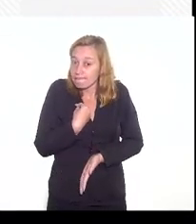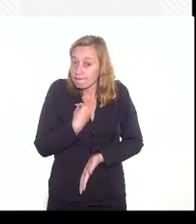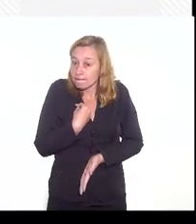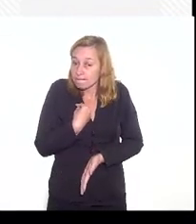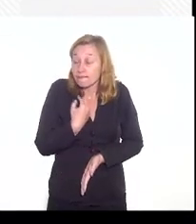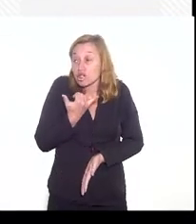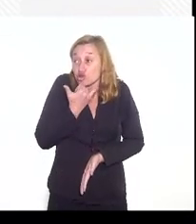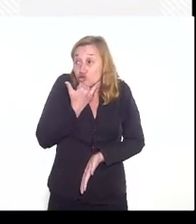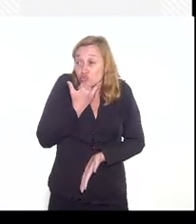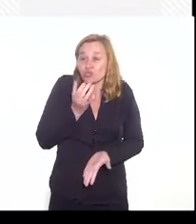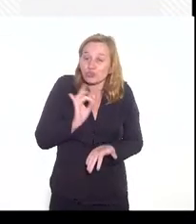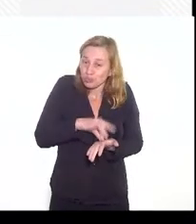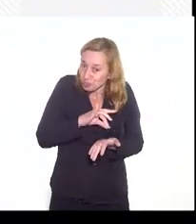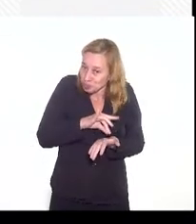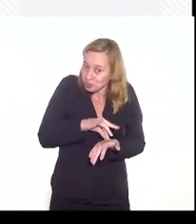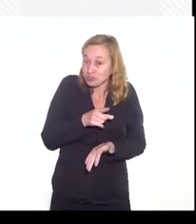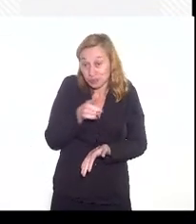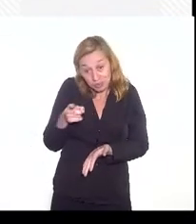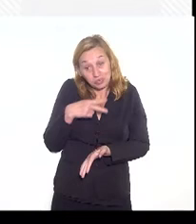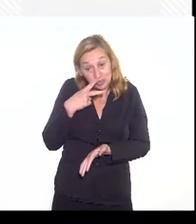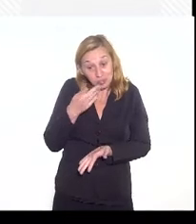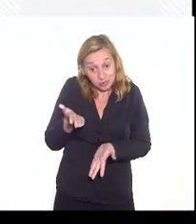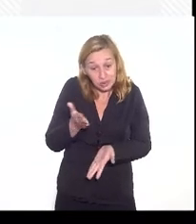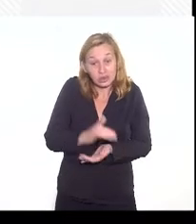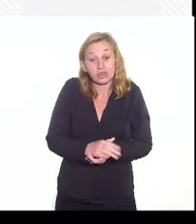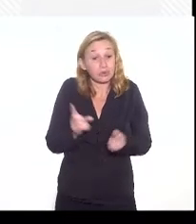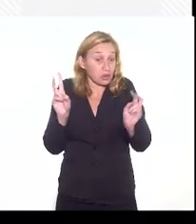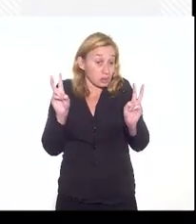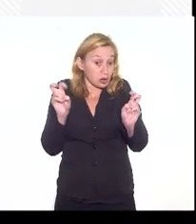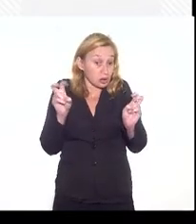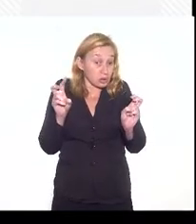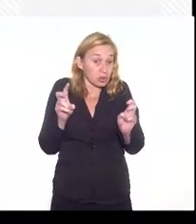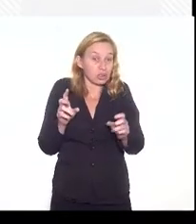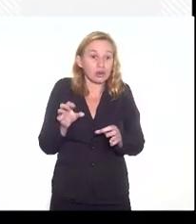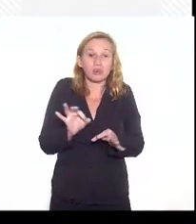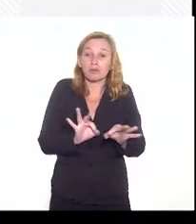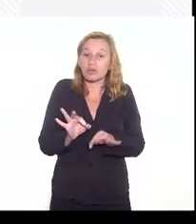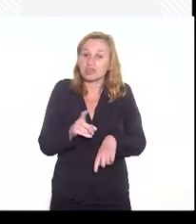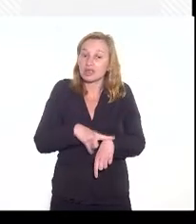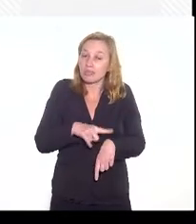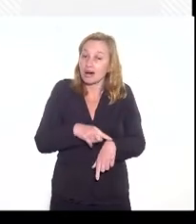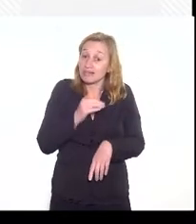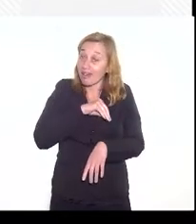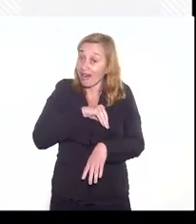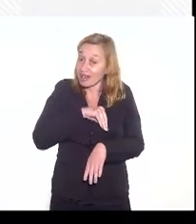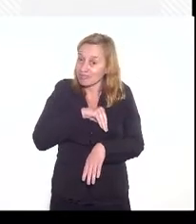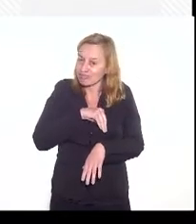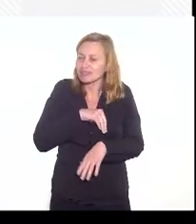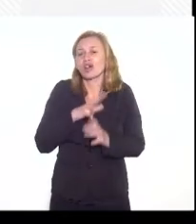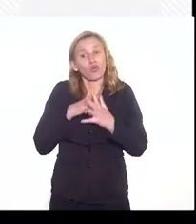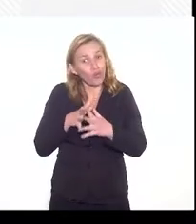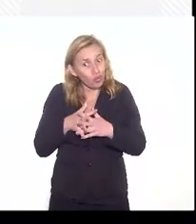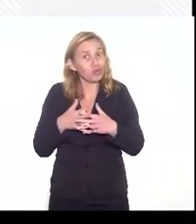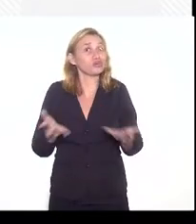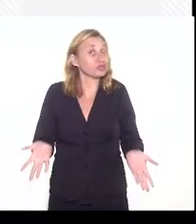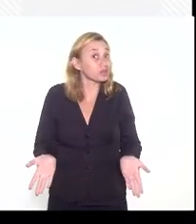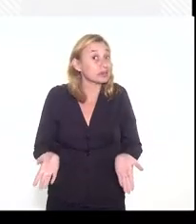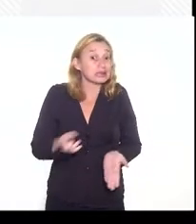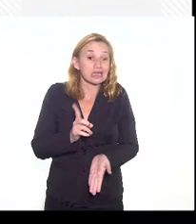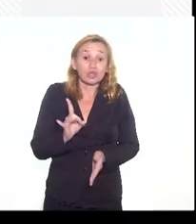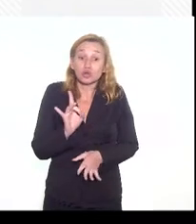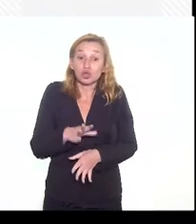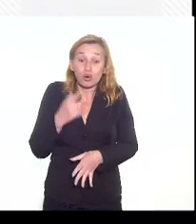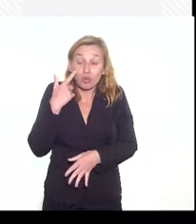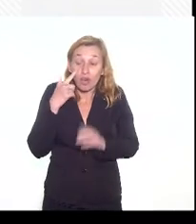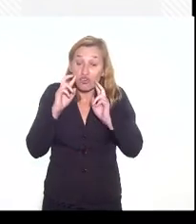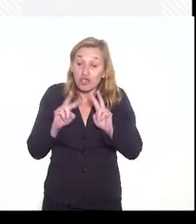desculpem, mas é verdade o vocês estão dizendo sobre a questão dos planos de cargo e salário. É muito mais complexo até, não só do ponto